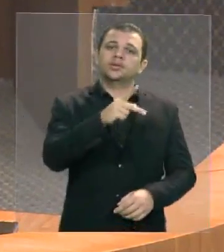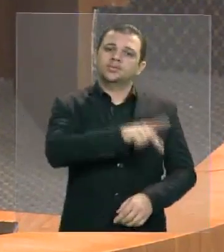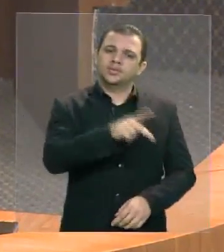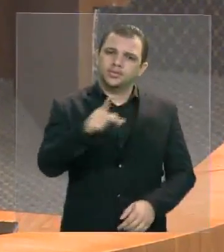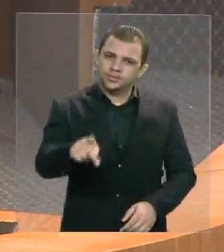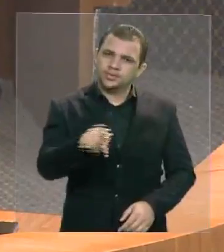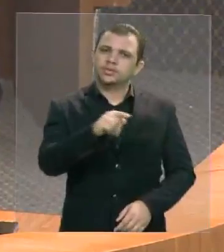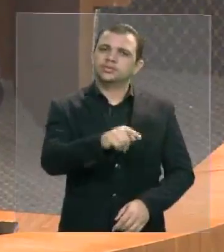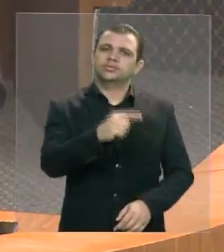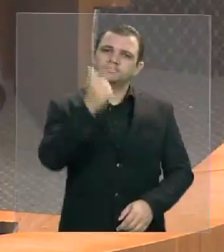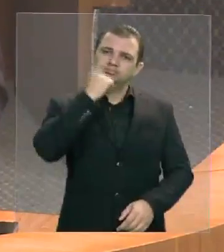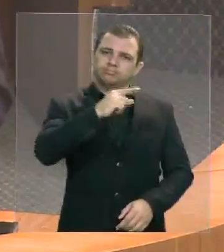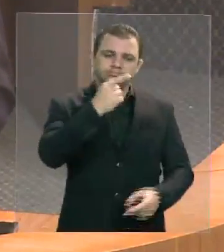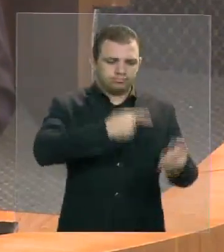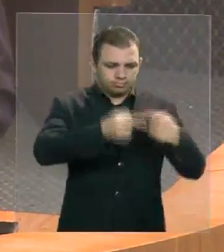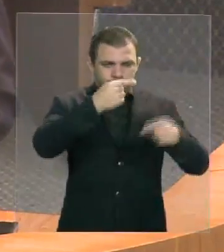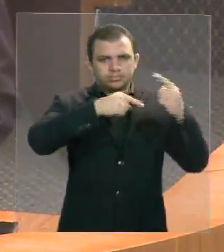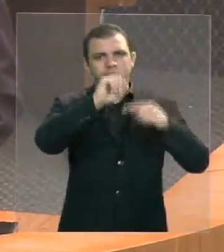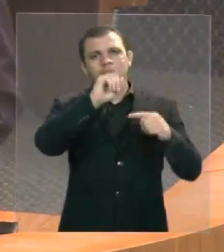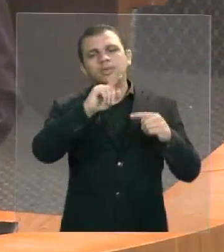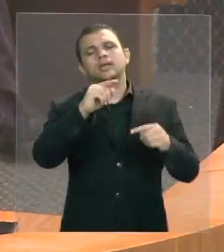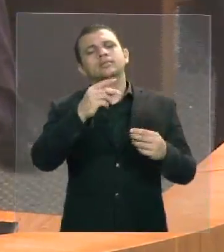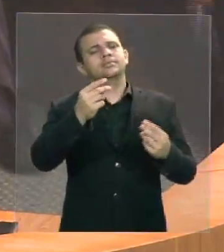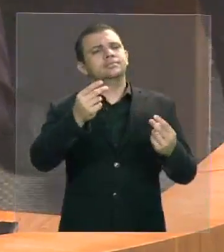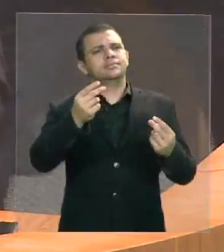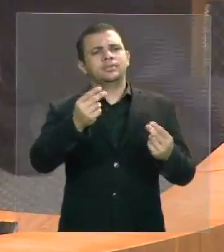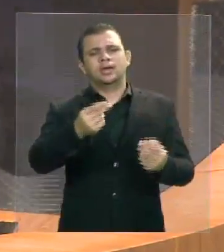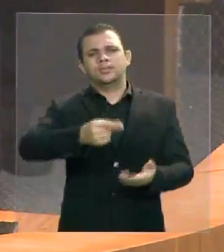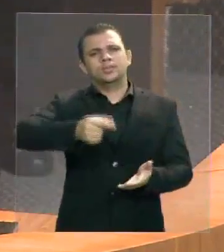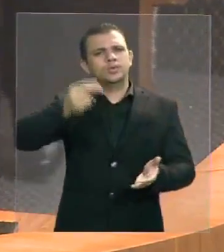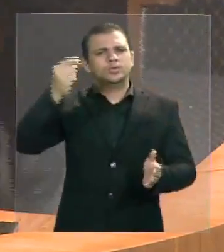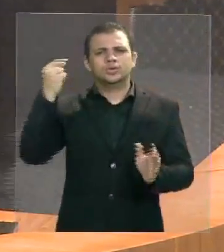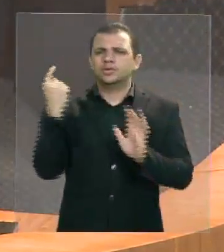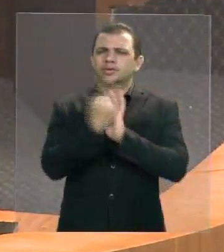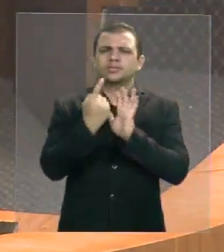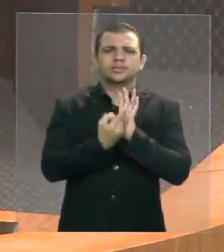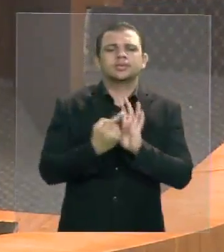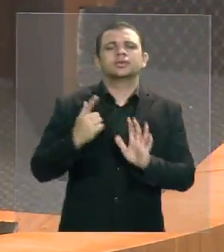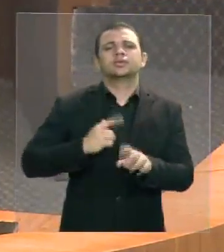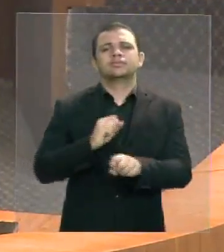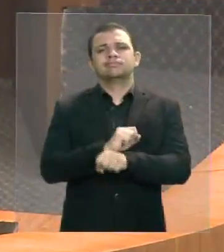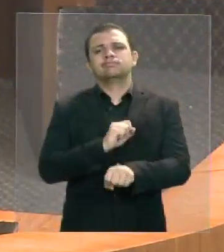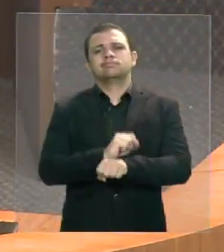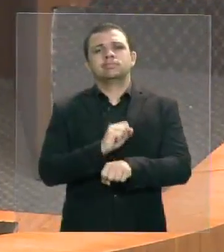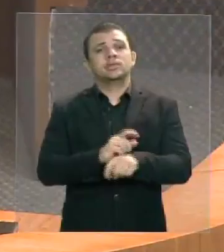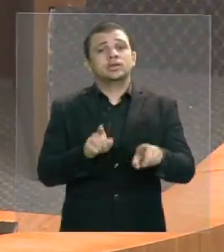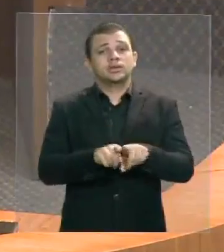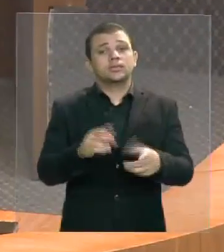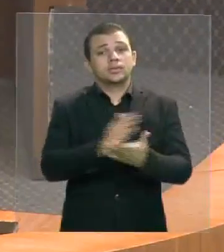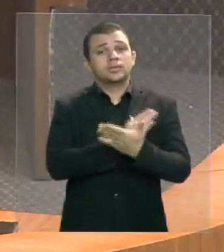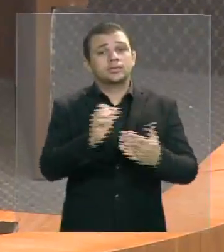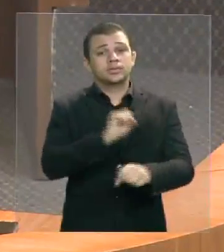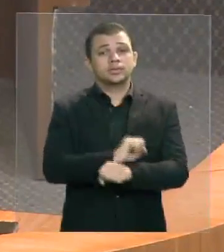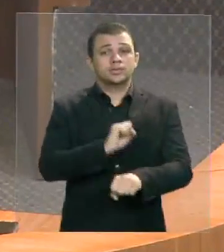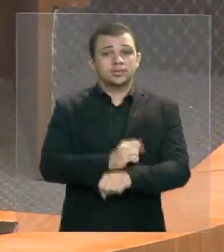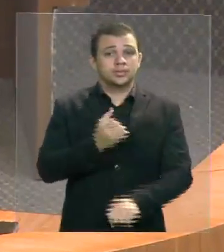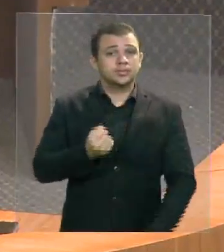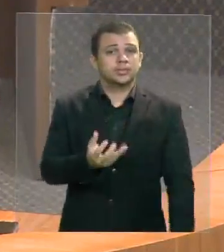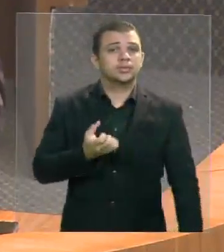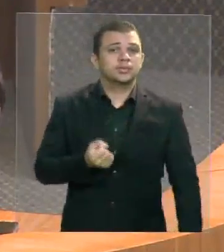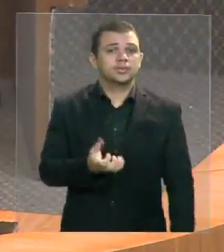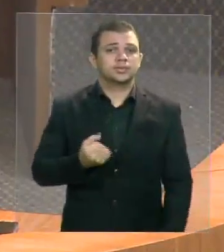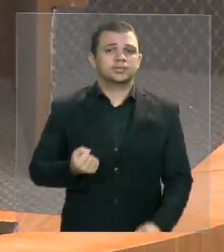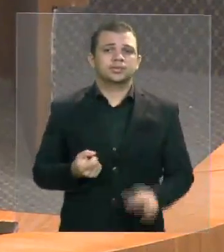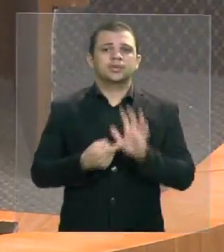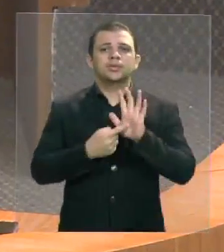décadas também esperavam as progressões inclusive para poder se aposentar então isso justifica também um pouco do aumento do